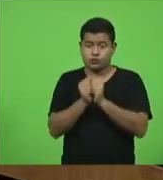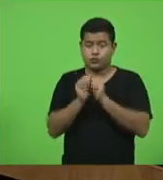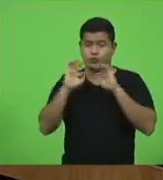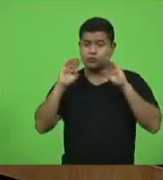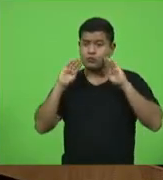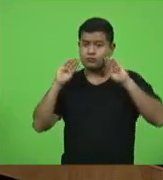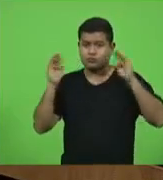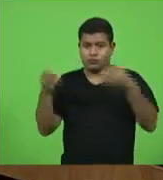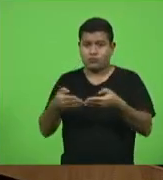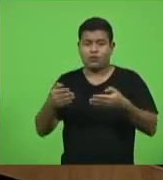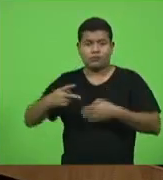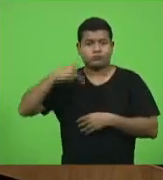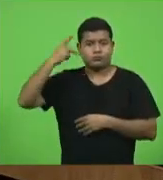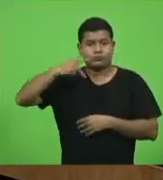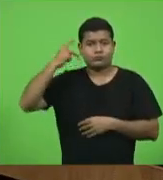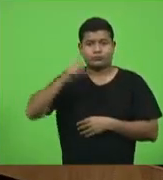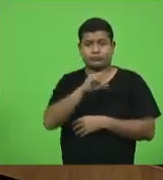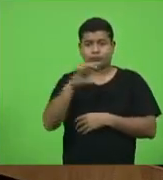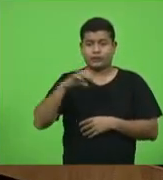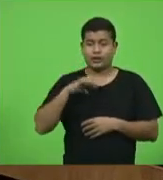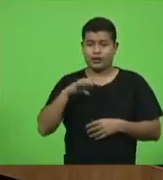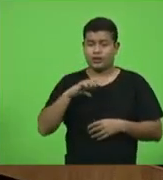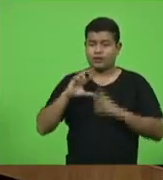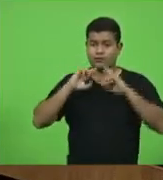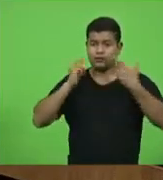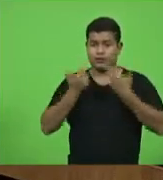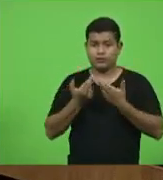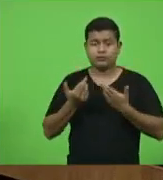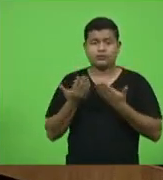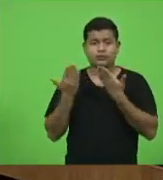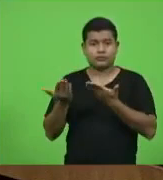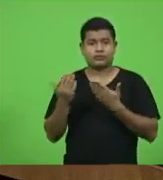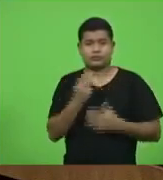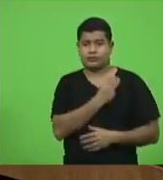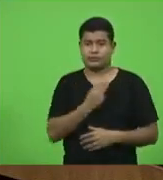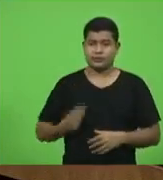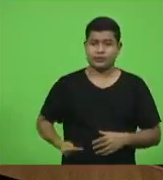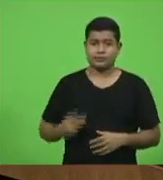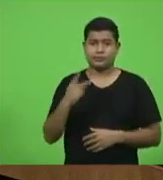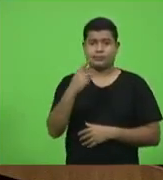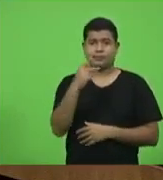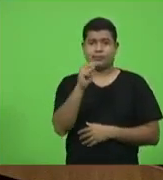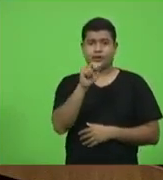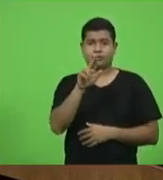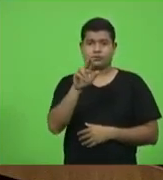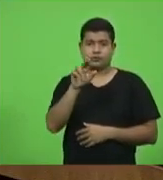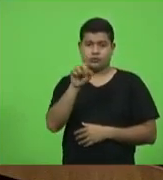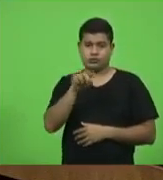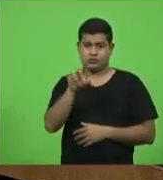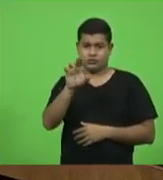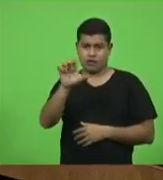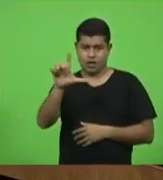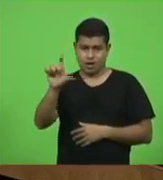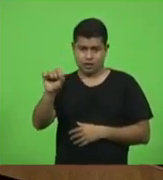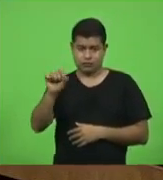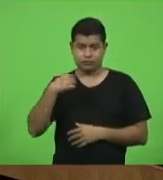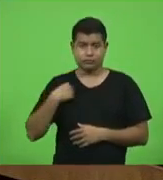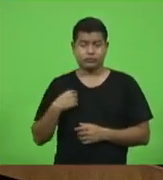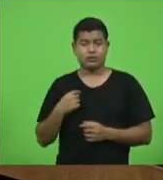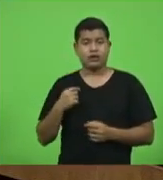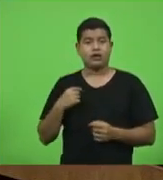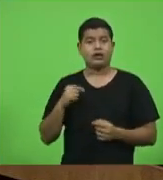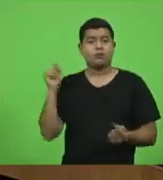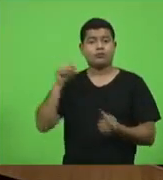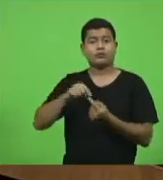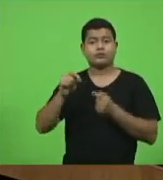estiveram reunido ontem com o ministro Pazuello no sentido de discutir a situação catarinense e também a